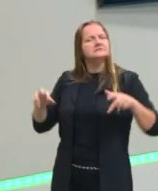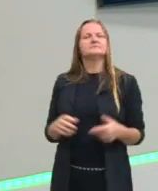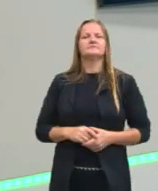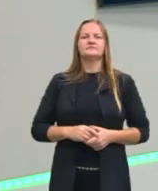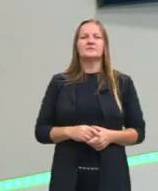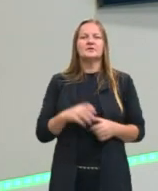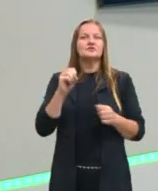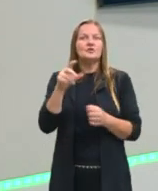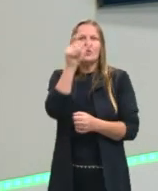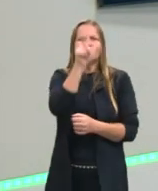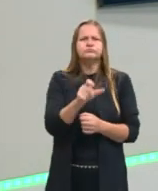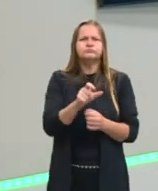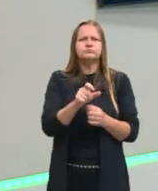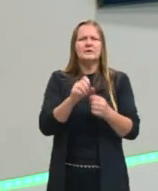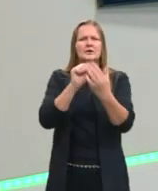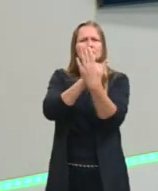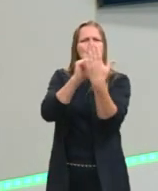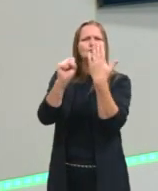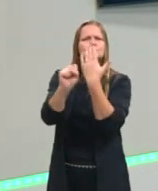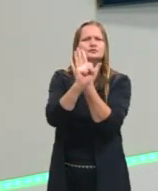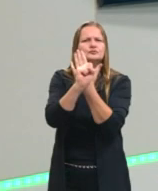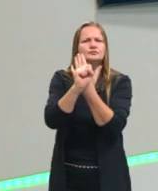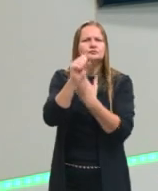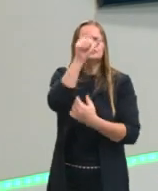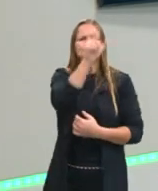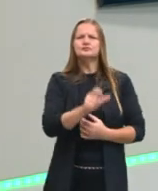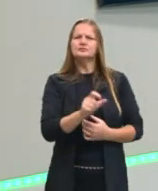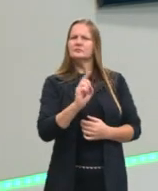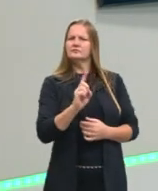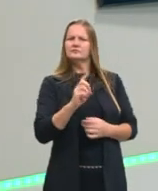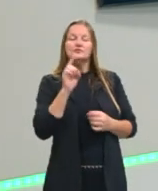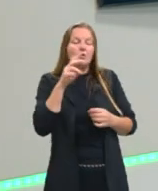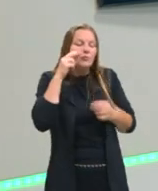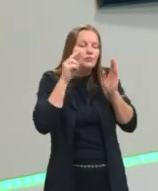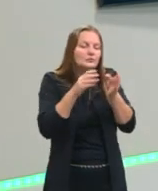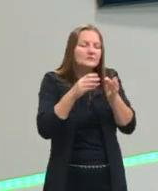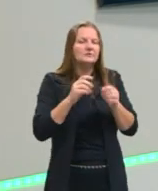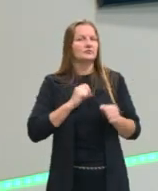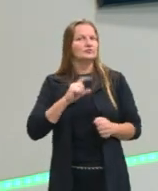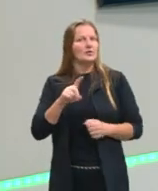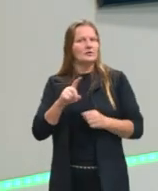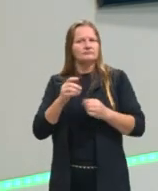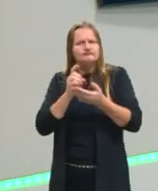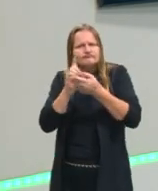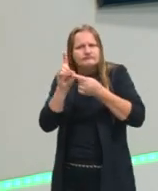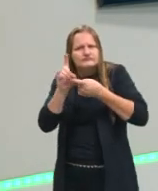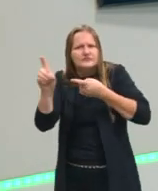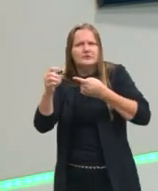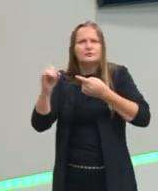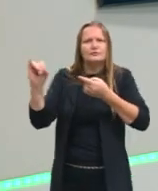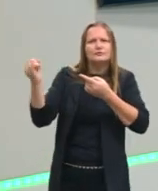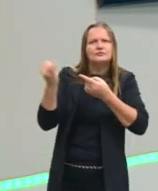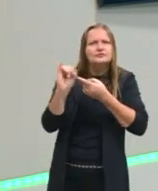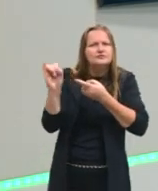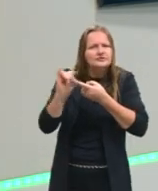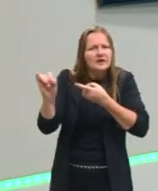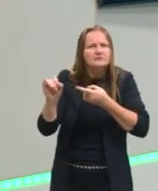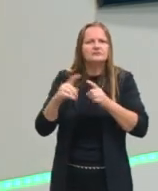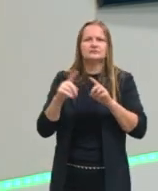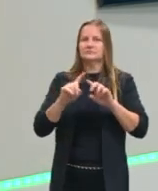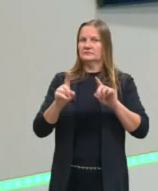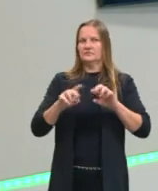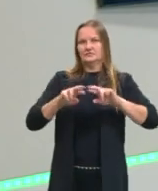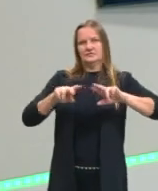frase ou não. Eu não vou mais olhar só se ela tem ou não tem objetos. Aqui eu vou olhar como é que eu pego duas